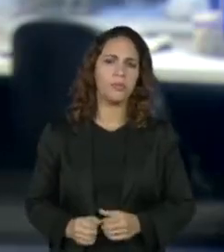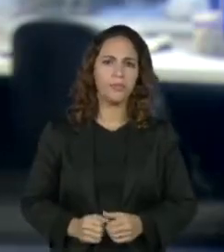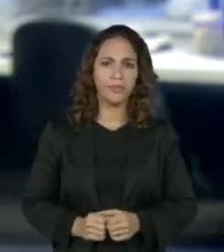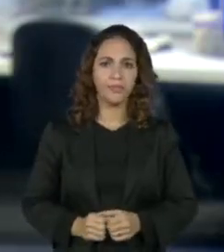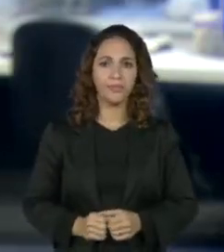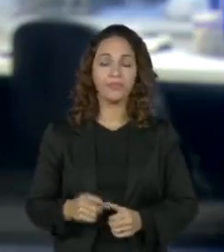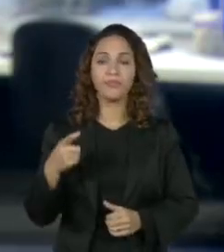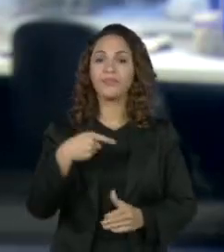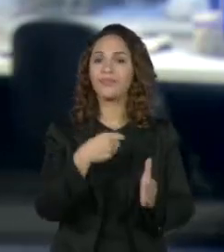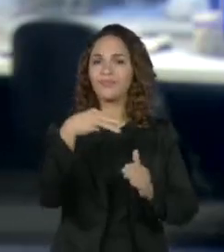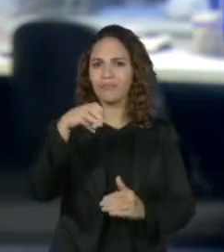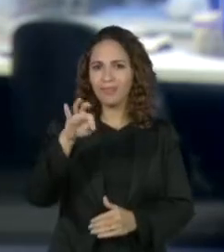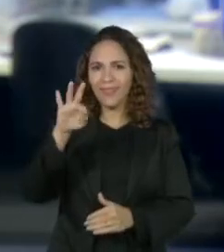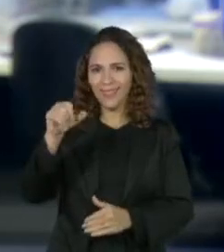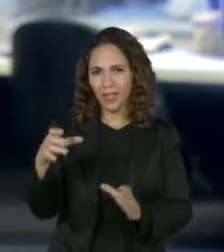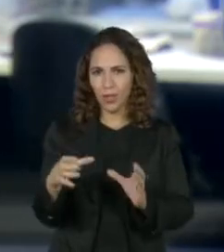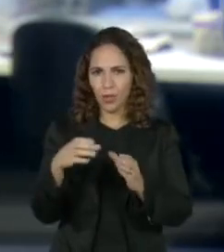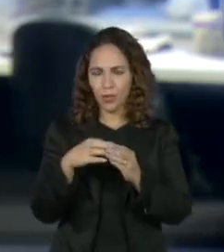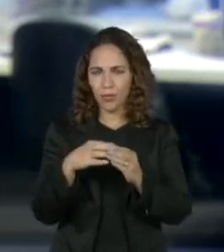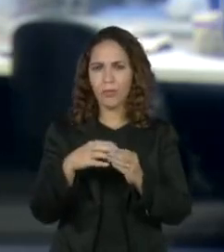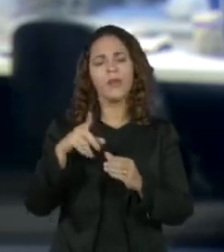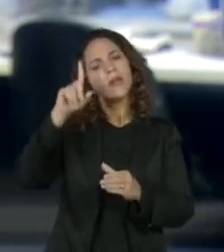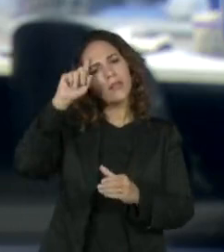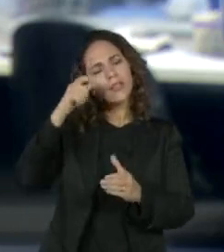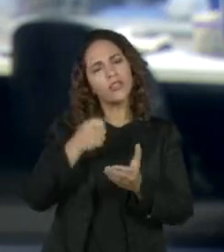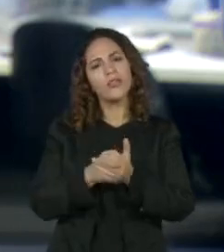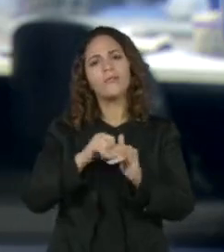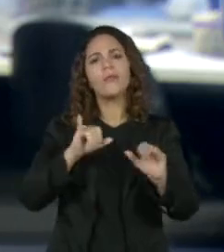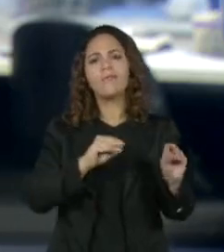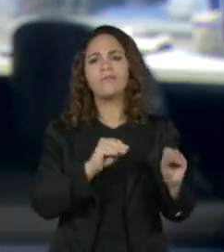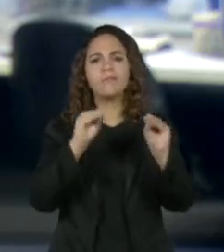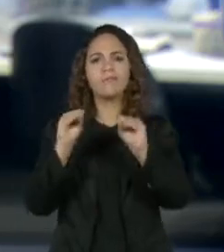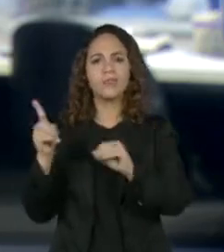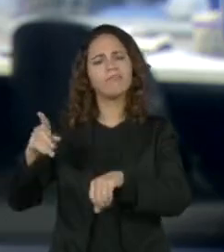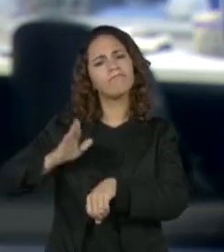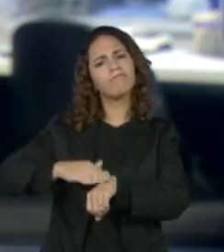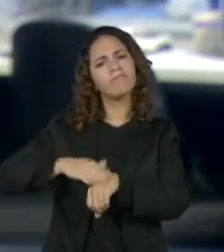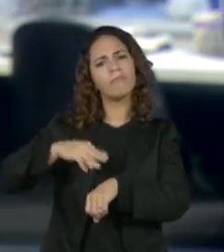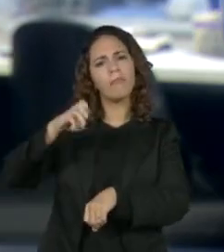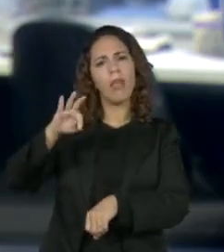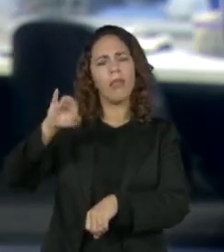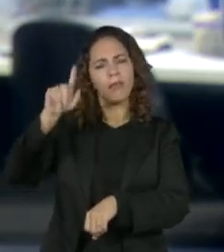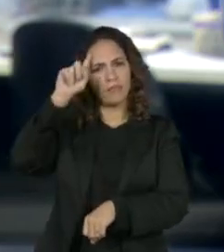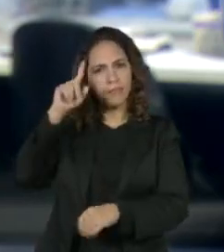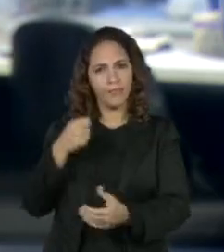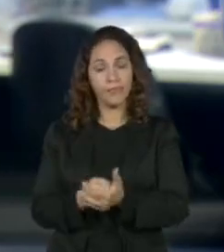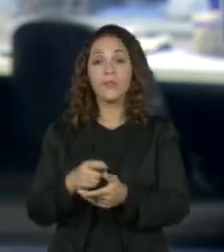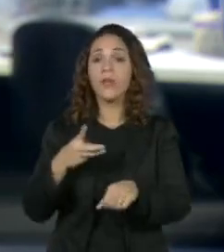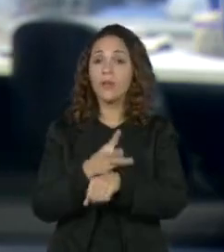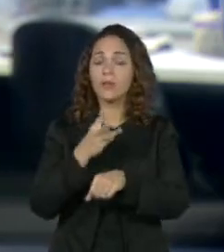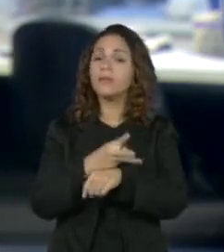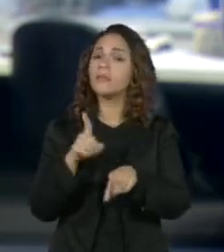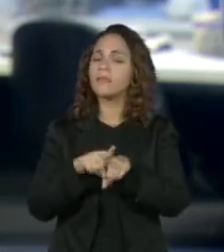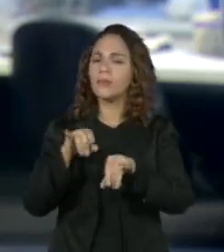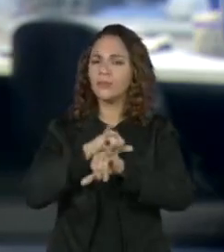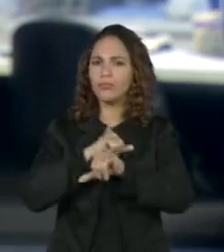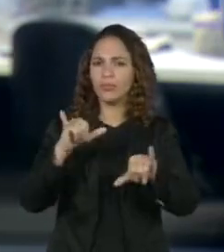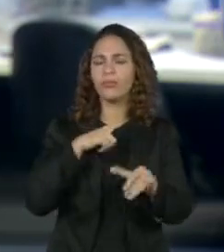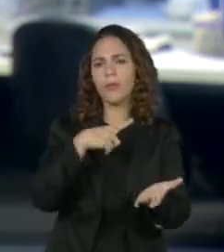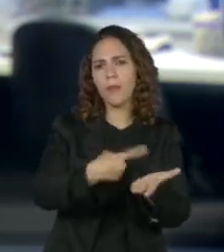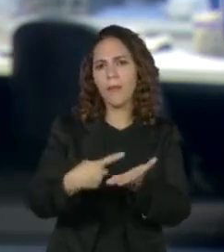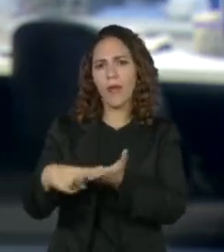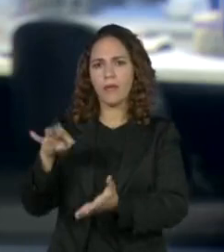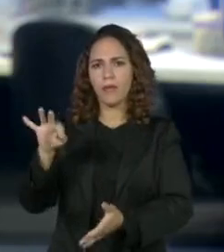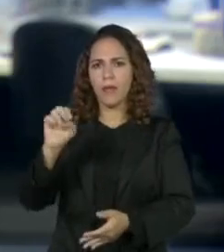Em nota, a Meta diz que a decisão de adiar o lançamento do recurso comunidades partiu da própria empresa. O WhatsApp informou também que fez, sim, um acordo com o